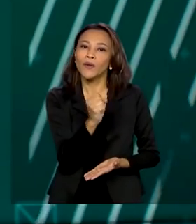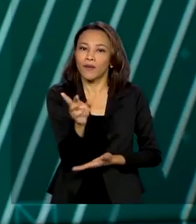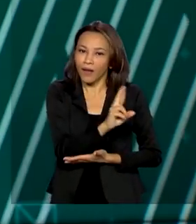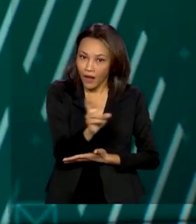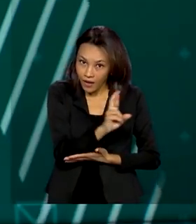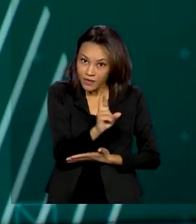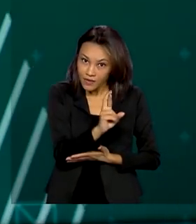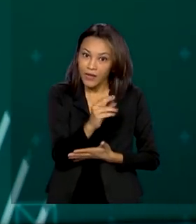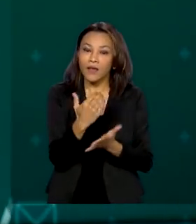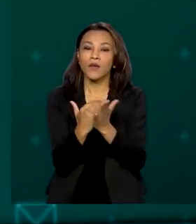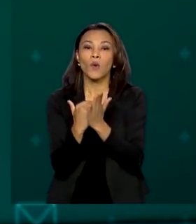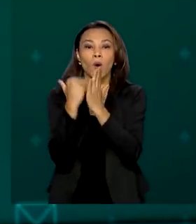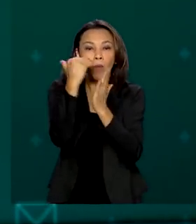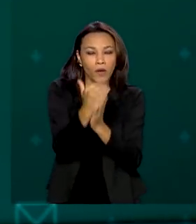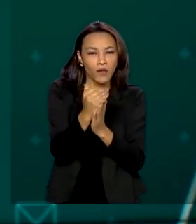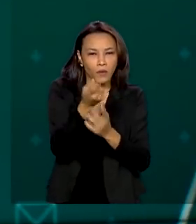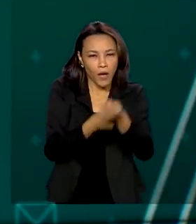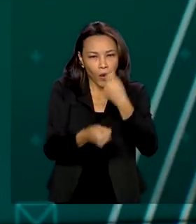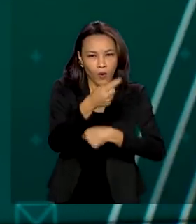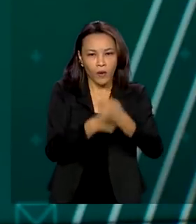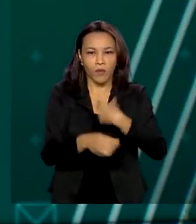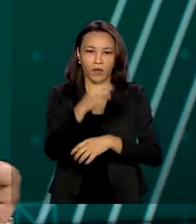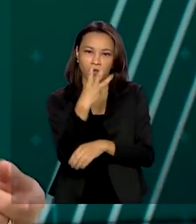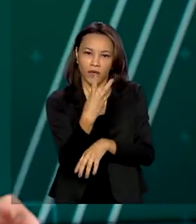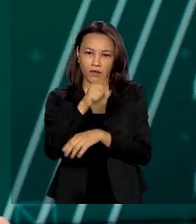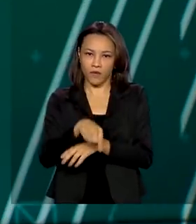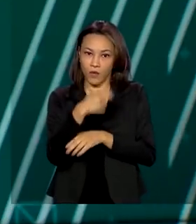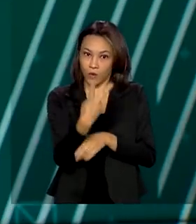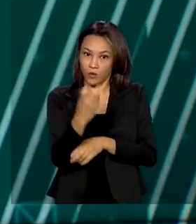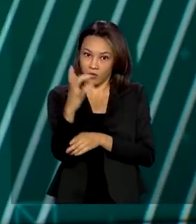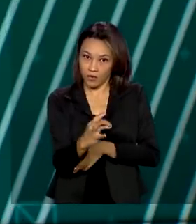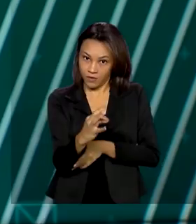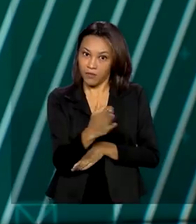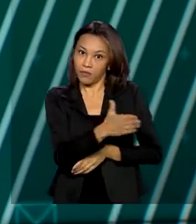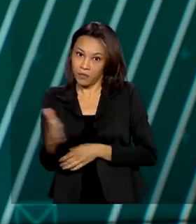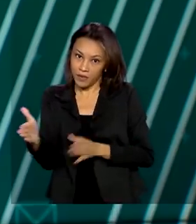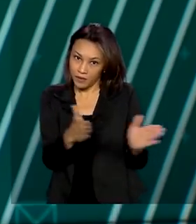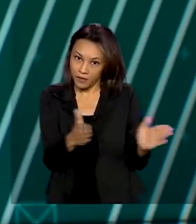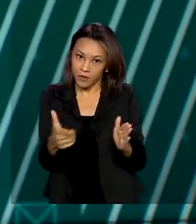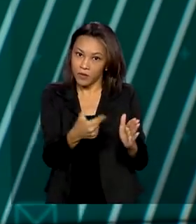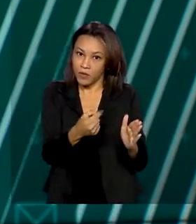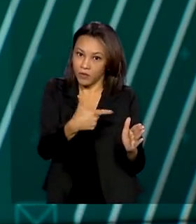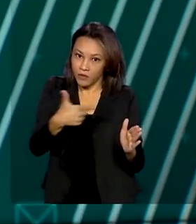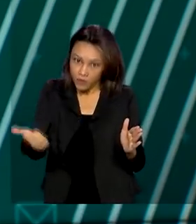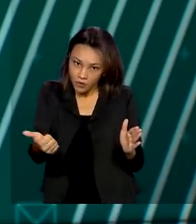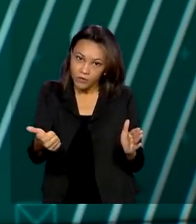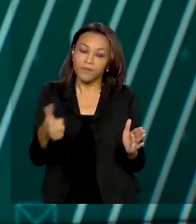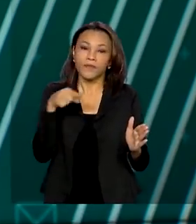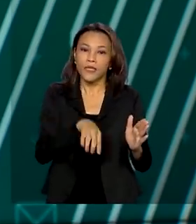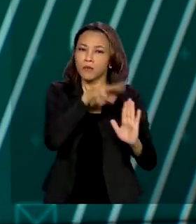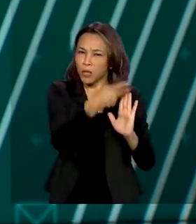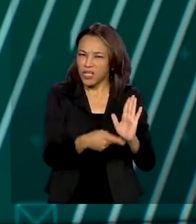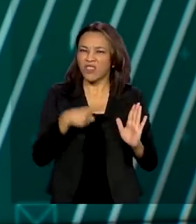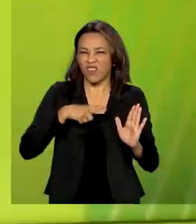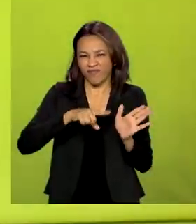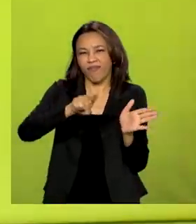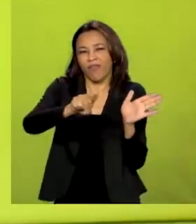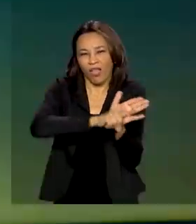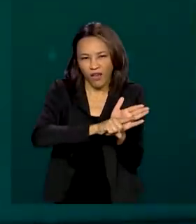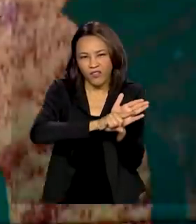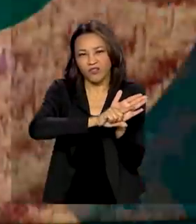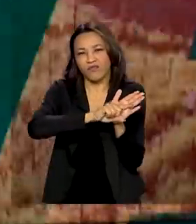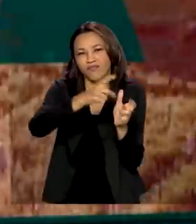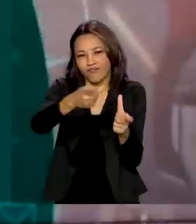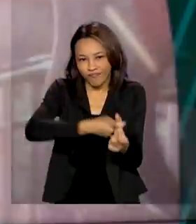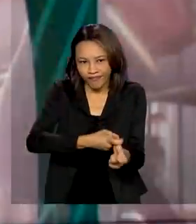E o crescimento econômico em 3,2% para 2021. O projeto ainda estima um saldo negativo superior